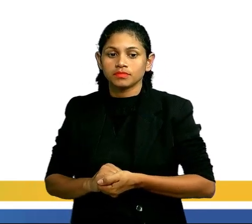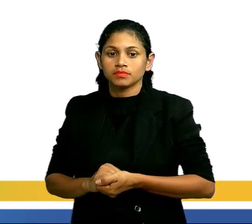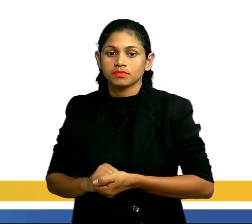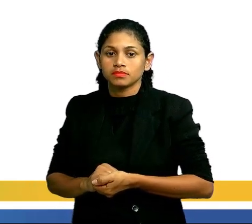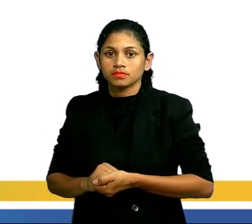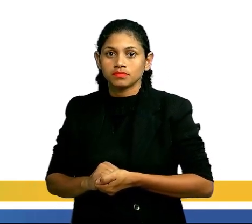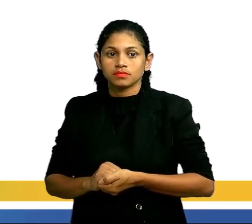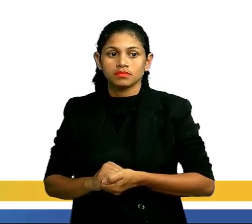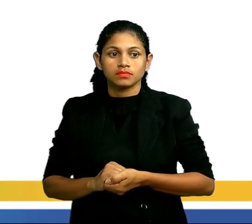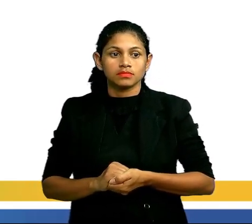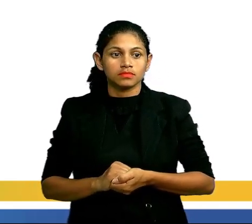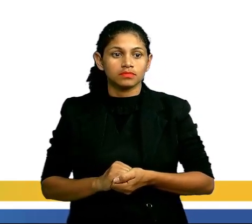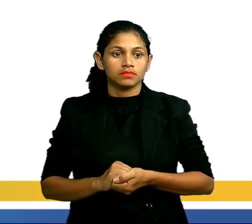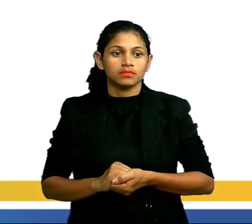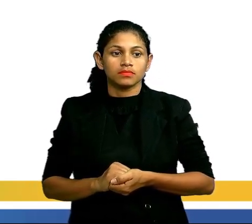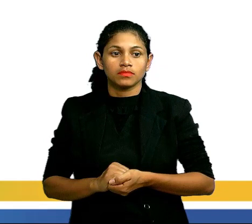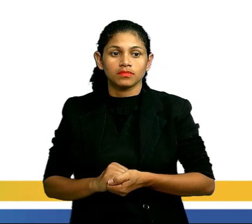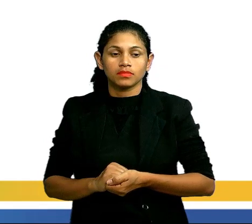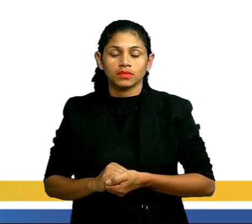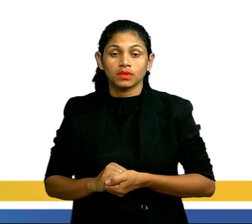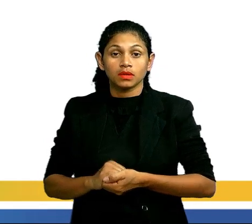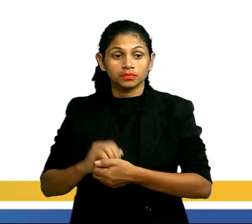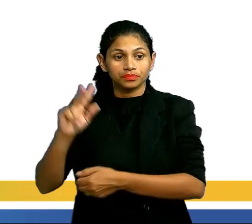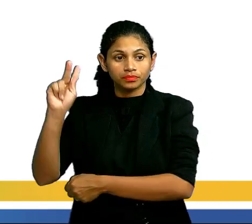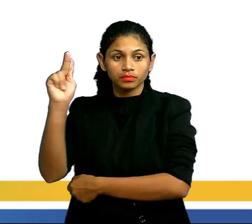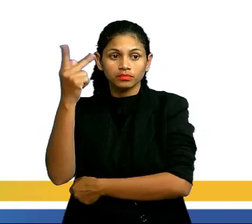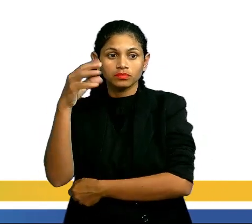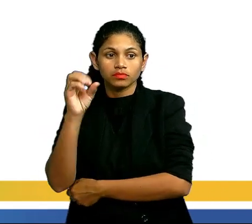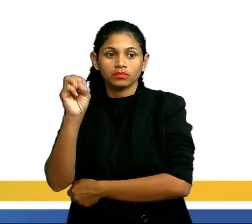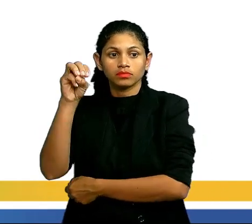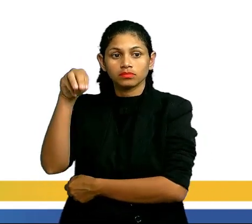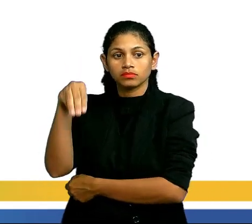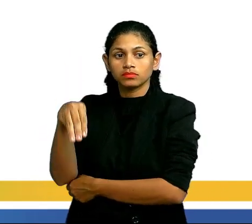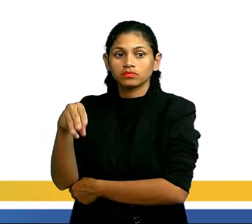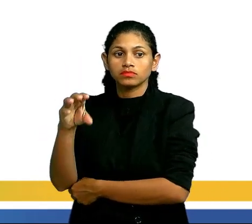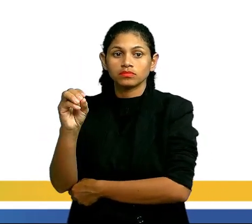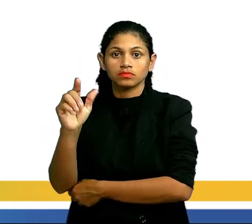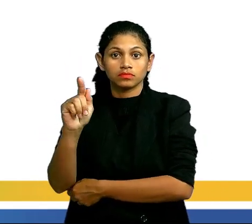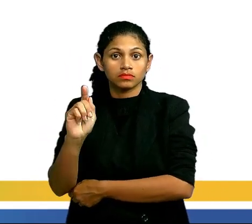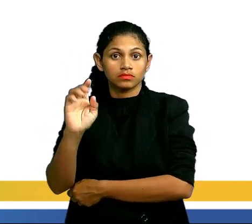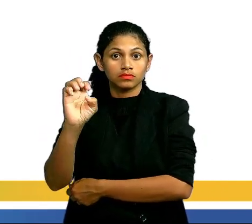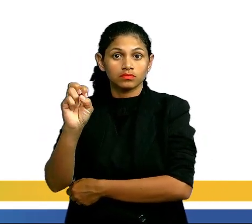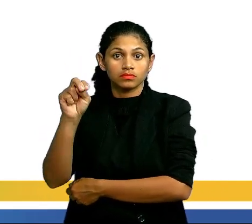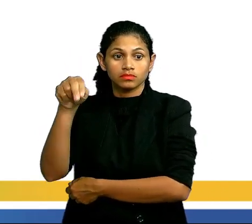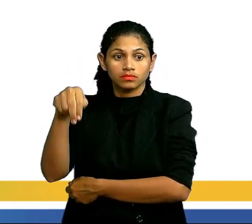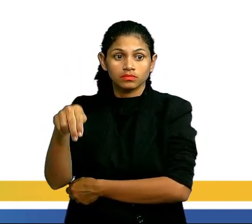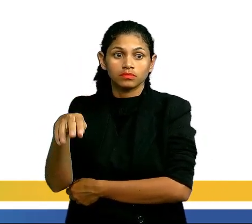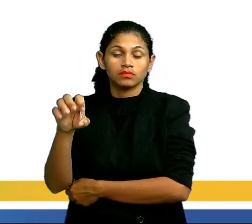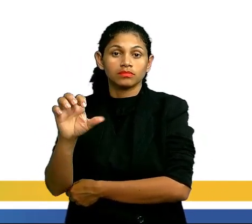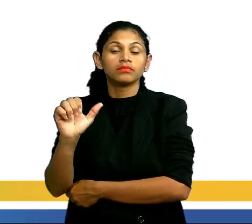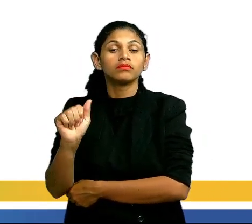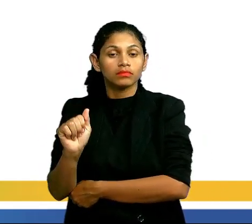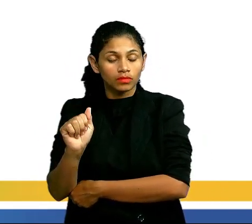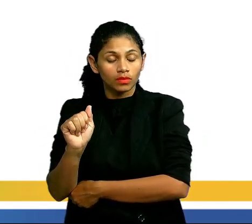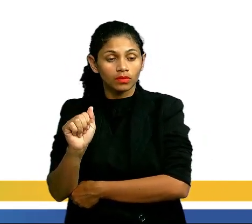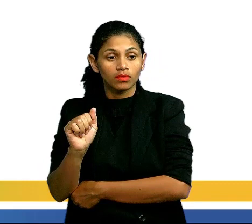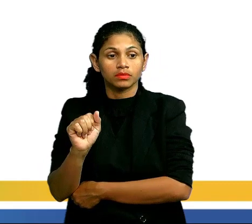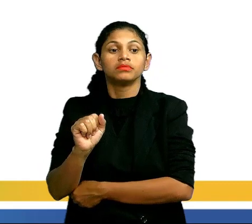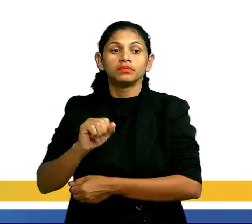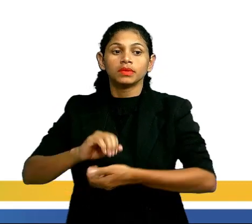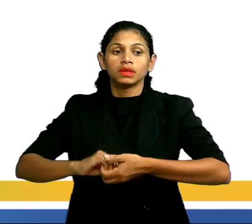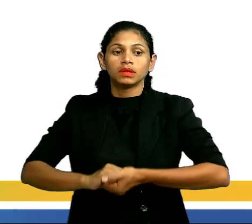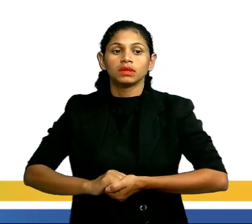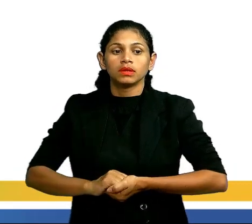Perfeito? Vamos seguir, então. Essa cadeia, ela tem uma outra classificação, que ela pode ser uma cadeia homogênea ou uma